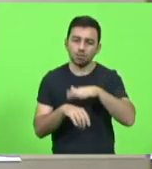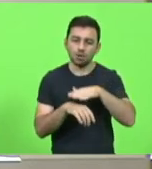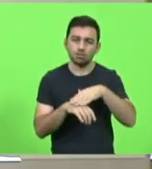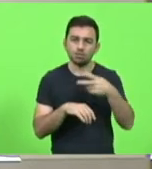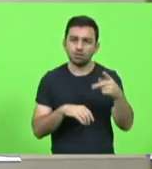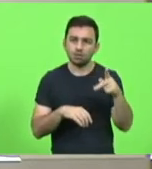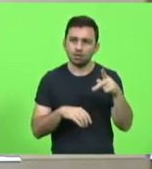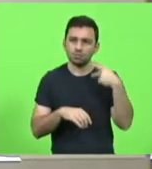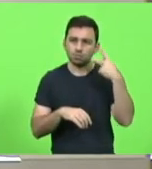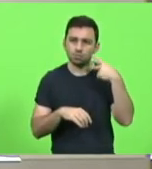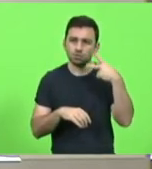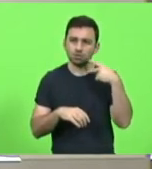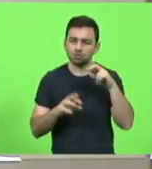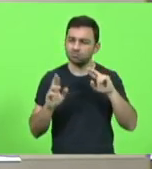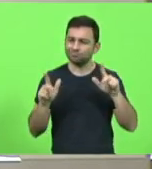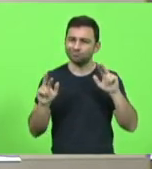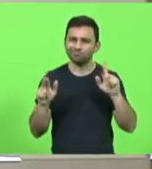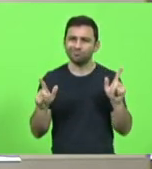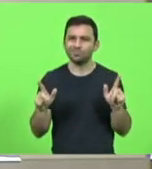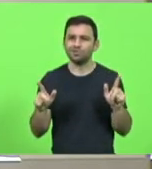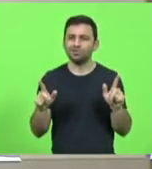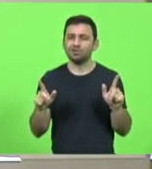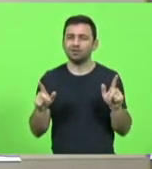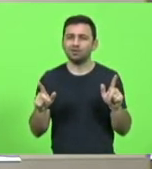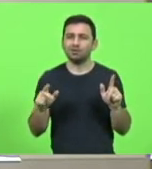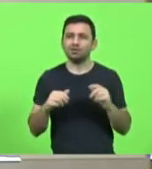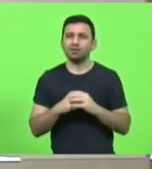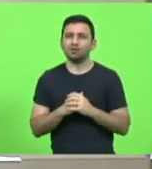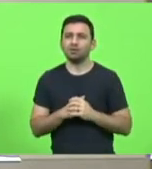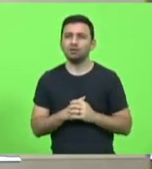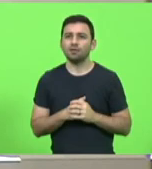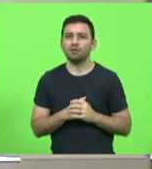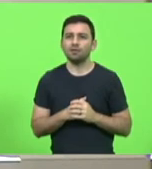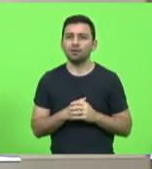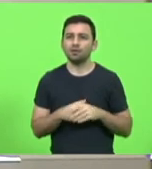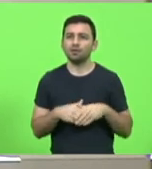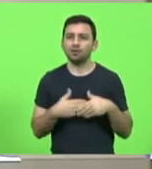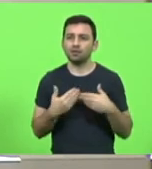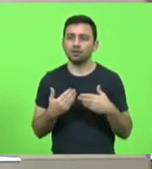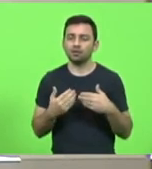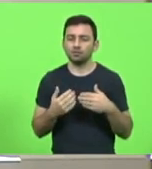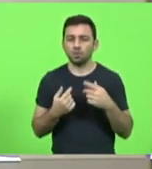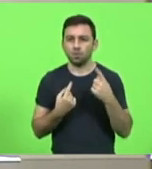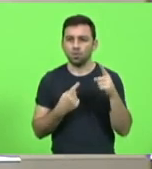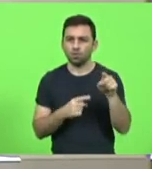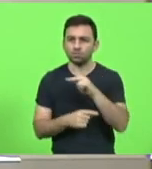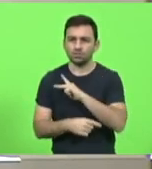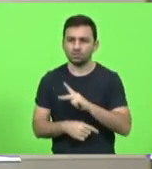adversas à figura do Presidente da República.